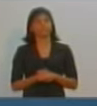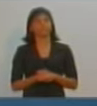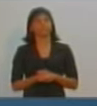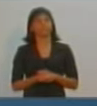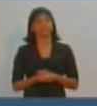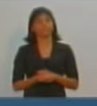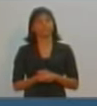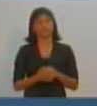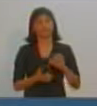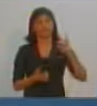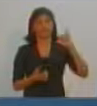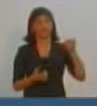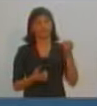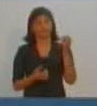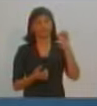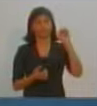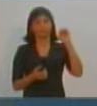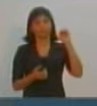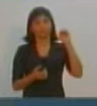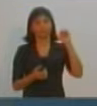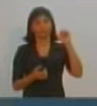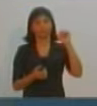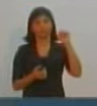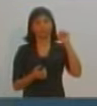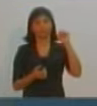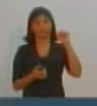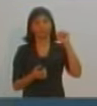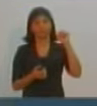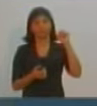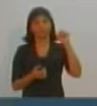João Cláudio da Silva, do PT do B.